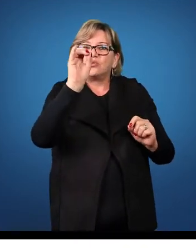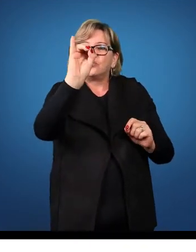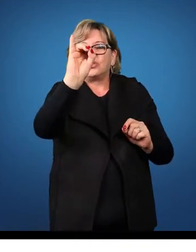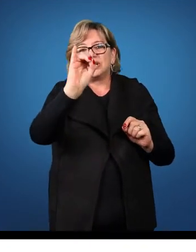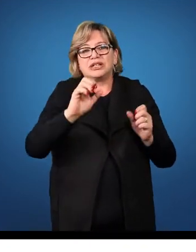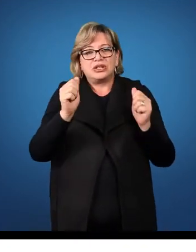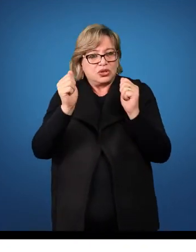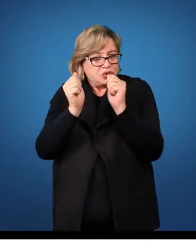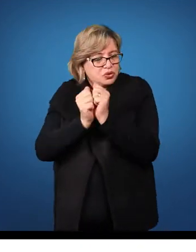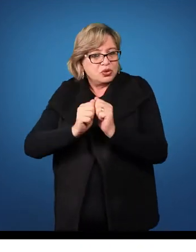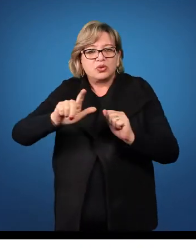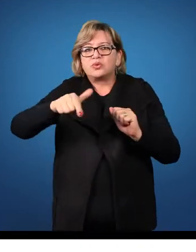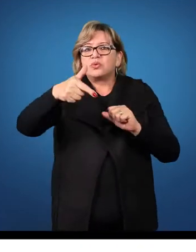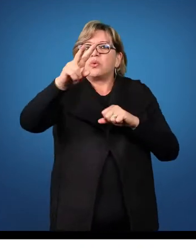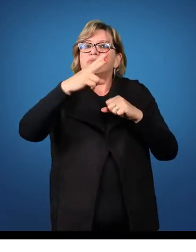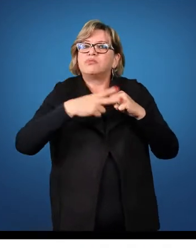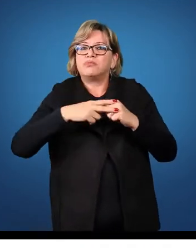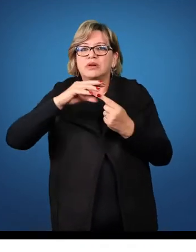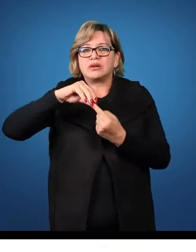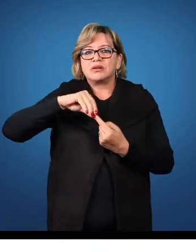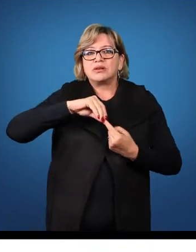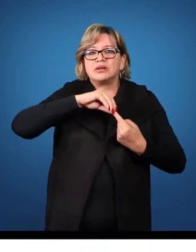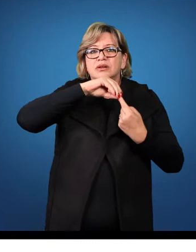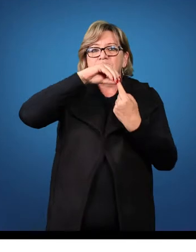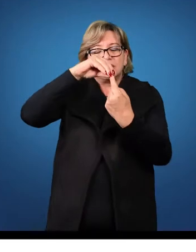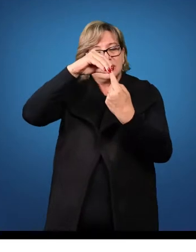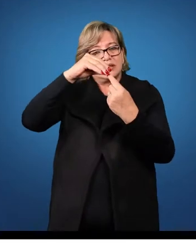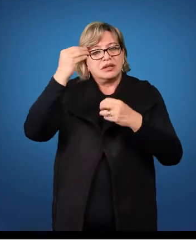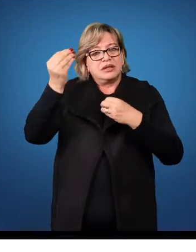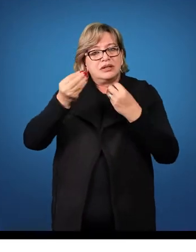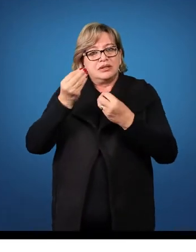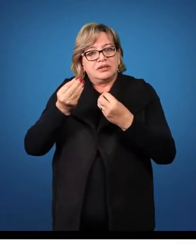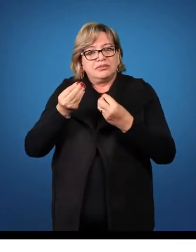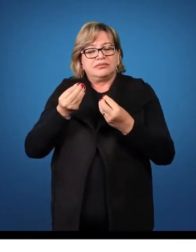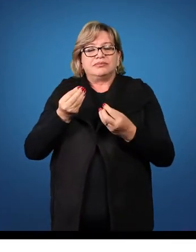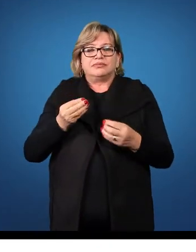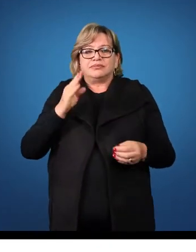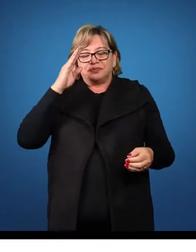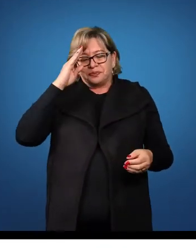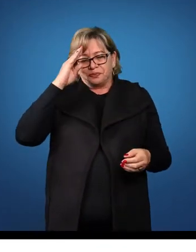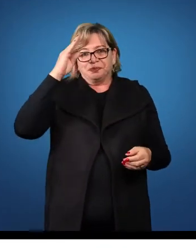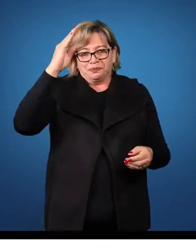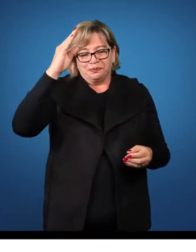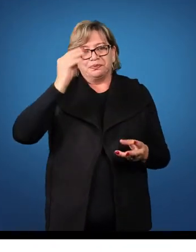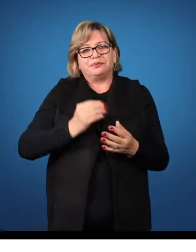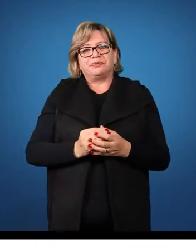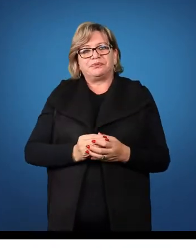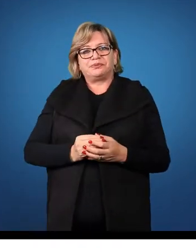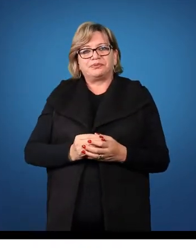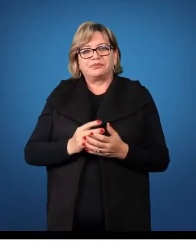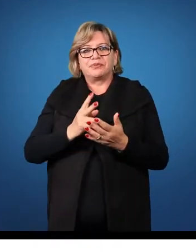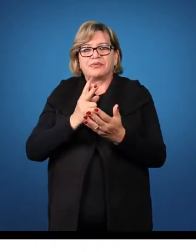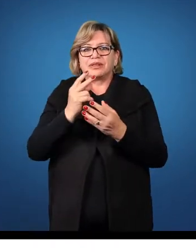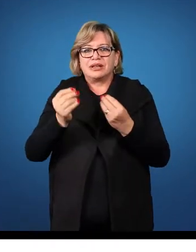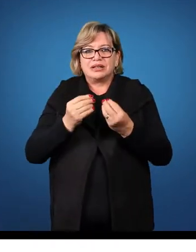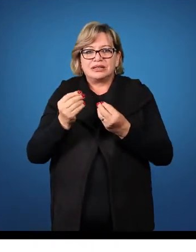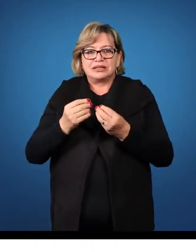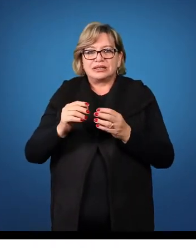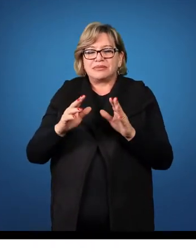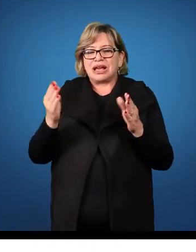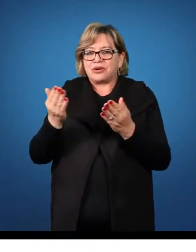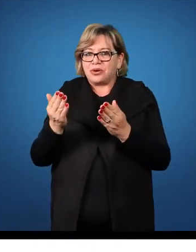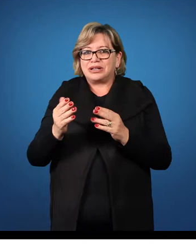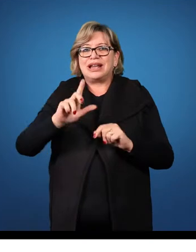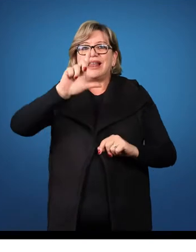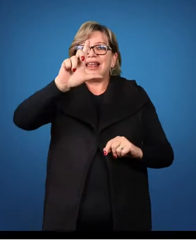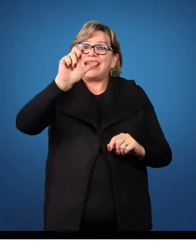principal, que é o verbo chutar, na forma do particípio. Muito bem, o latim, como